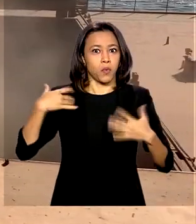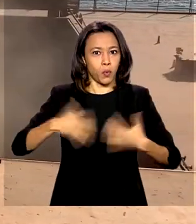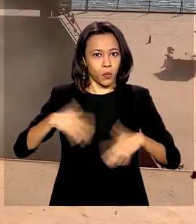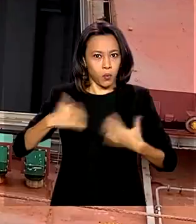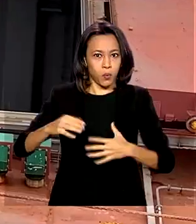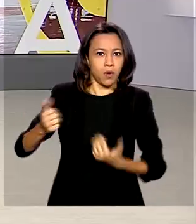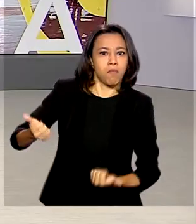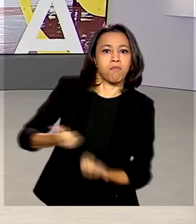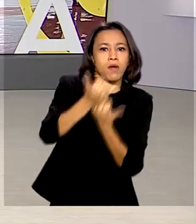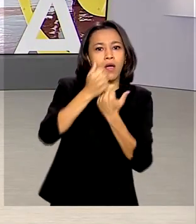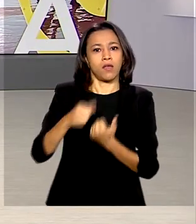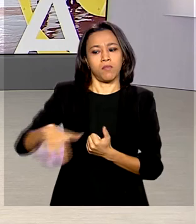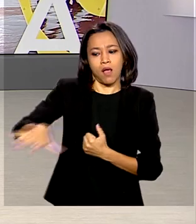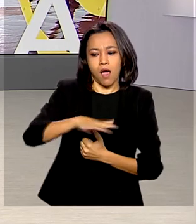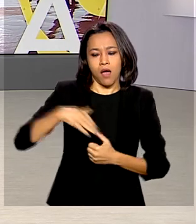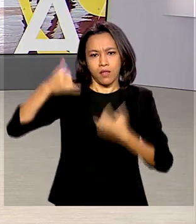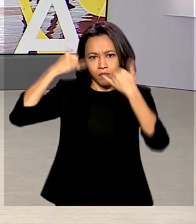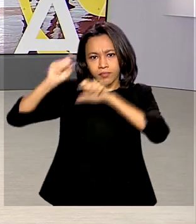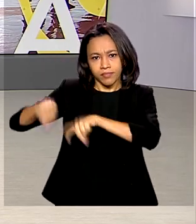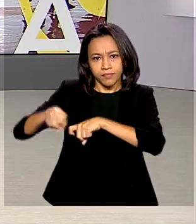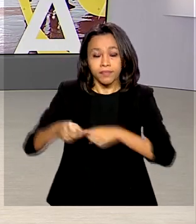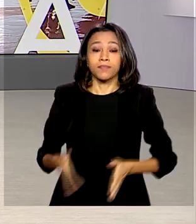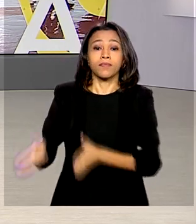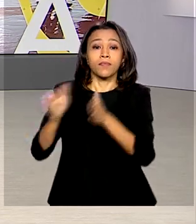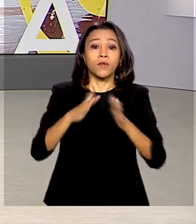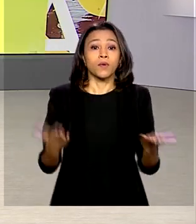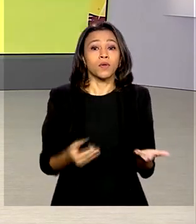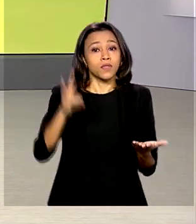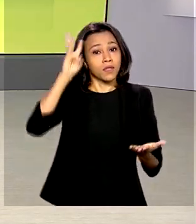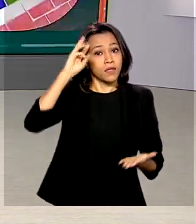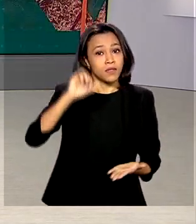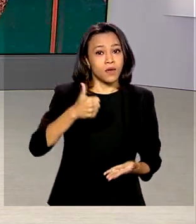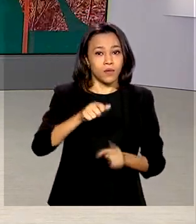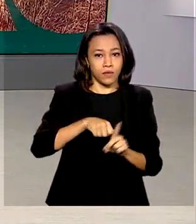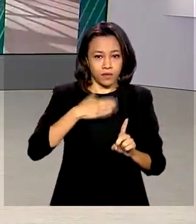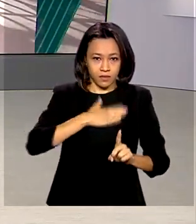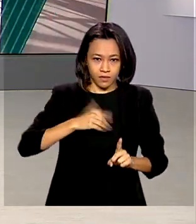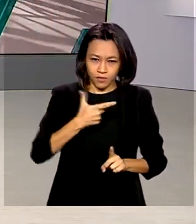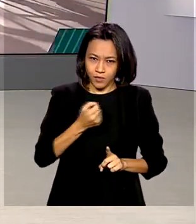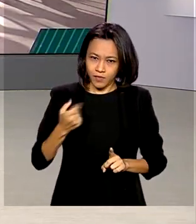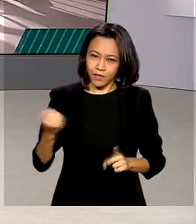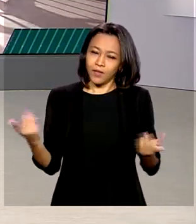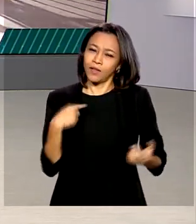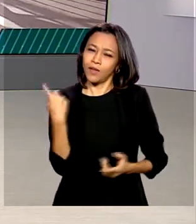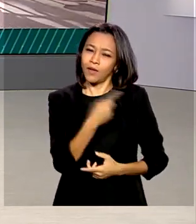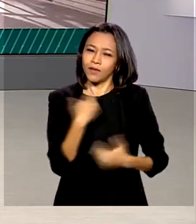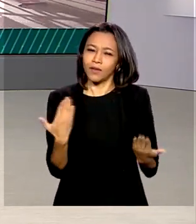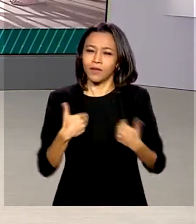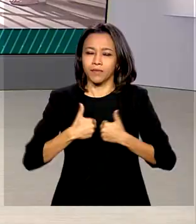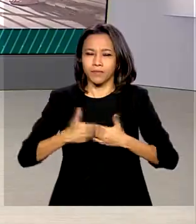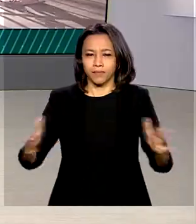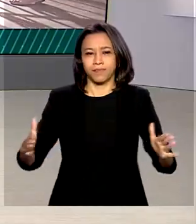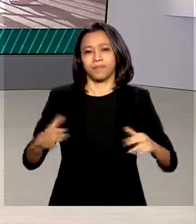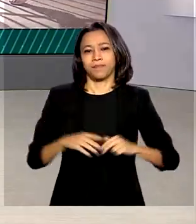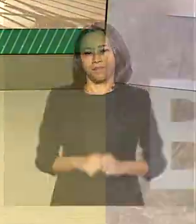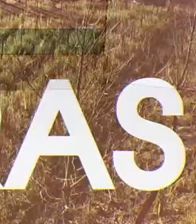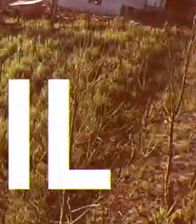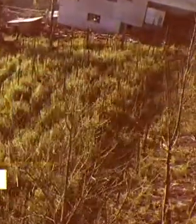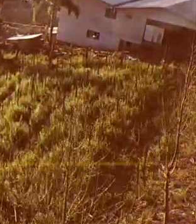agropecuária. Hoje é terça-feira, 11 de agosto de 2020. O Brasil em Dia começa agora.